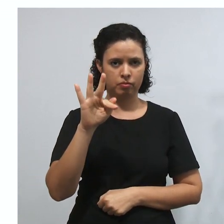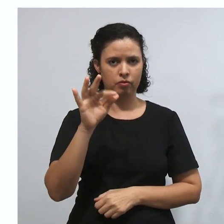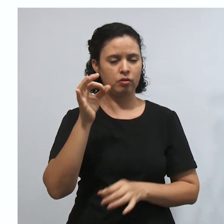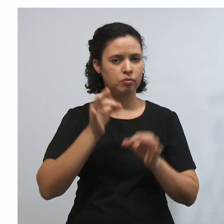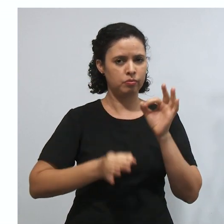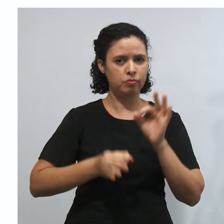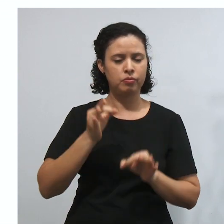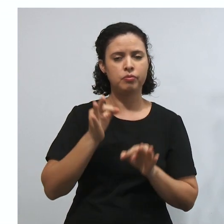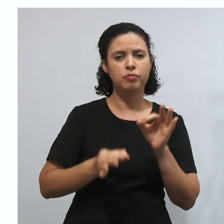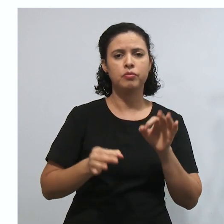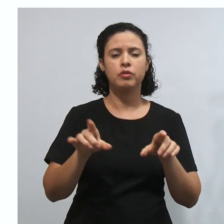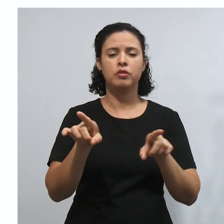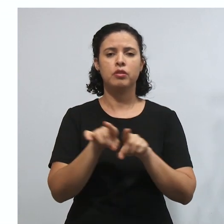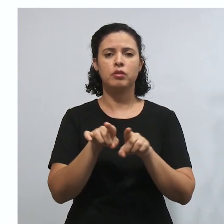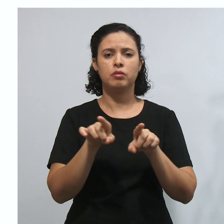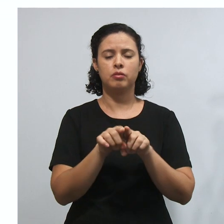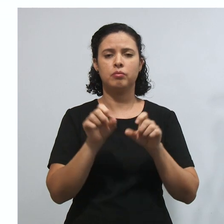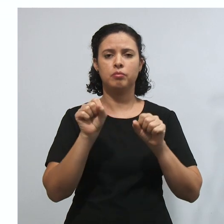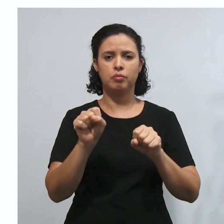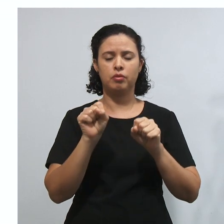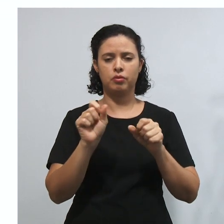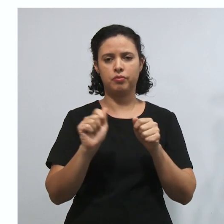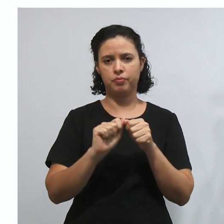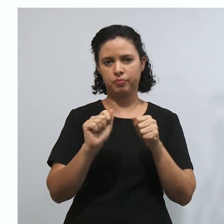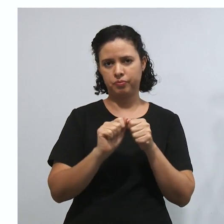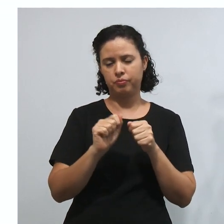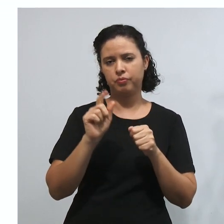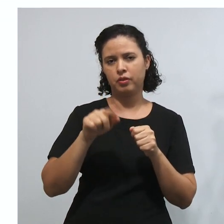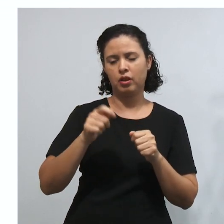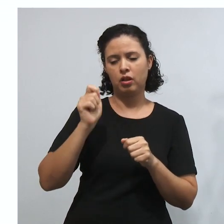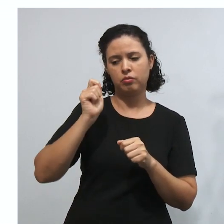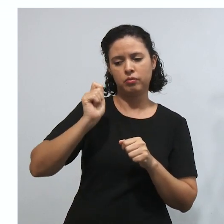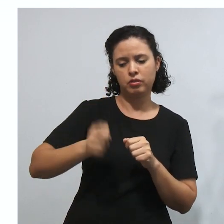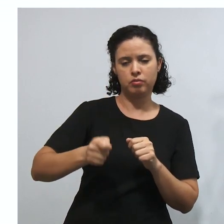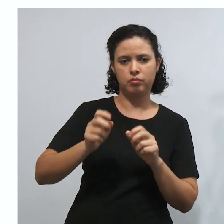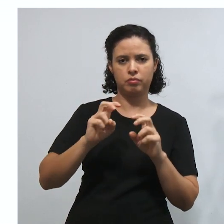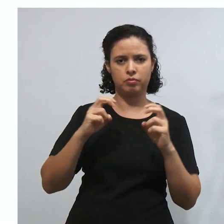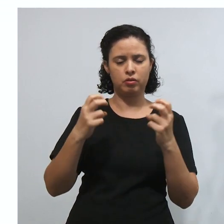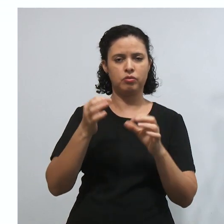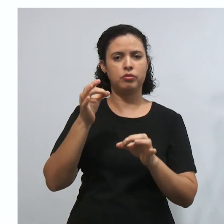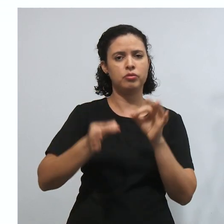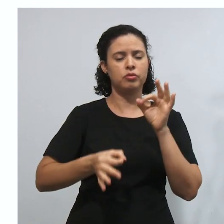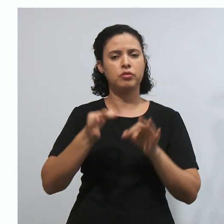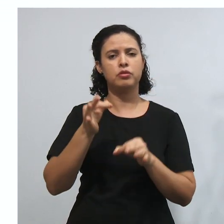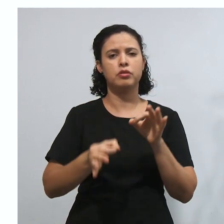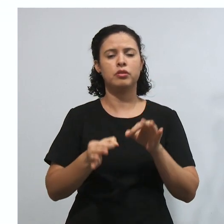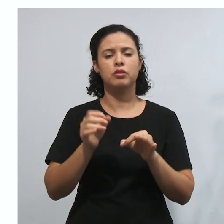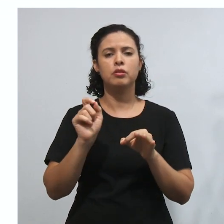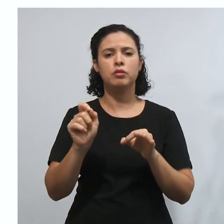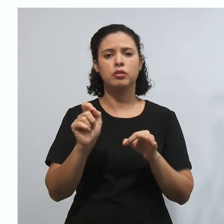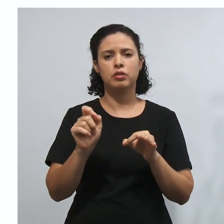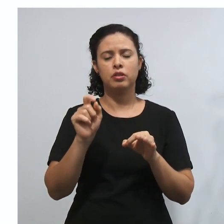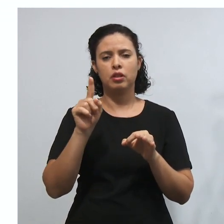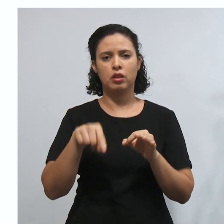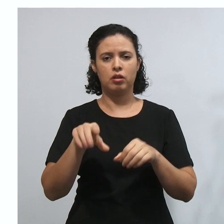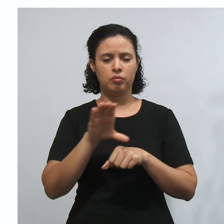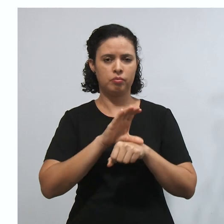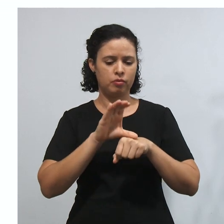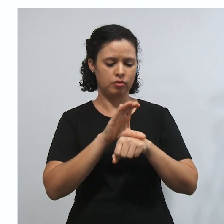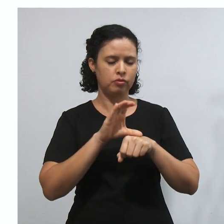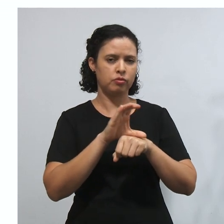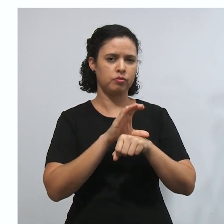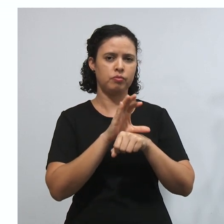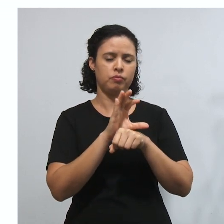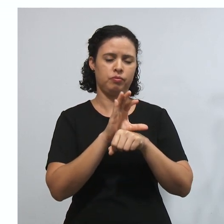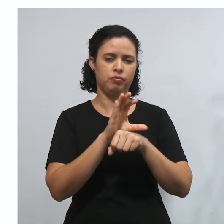né? Também ele pode ser feito pelos tribunais de justiça, né? Tendo como parâmetro as constituições